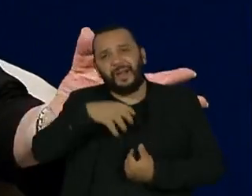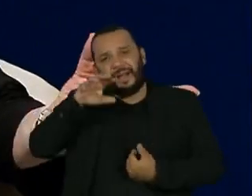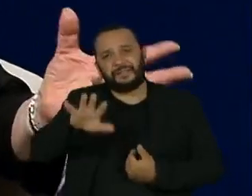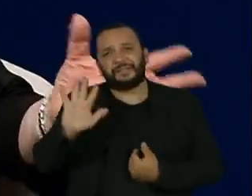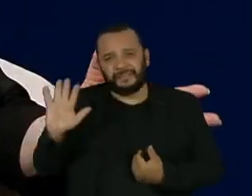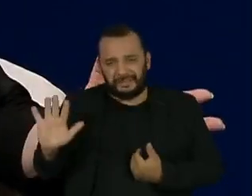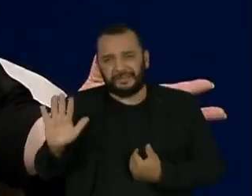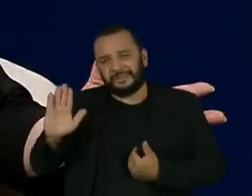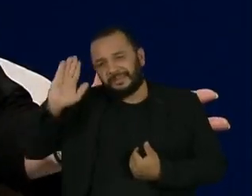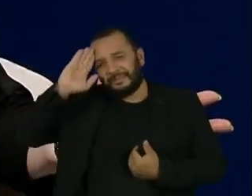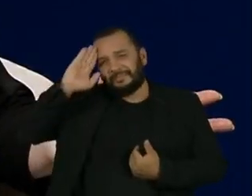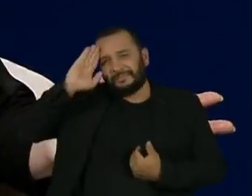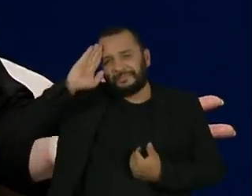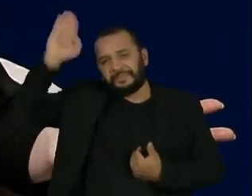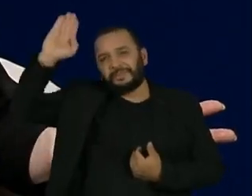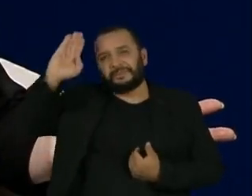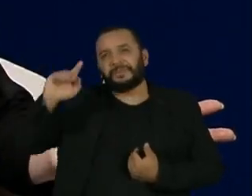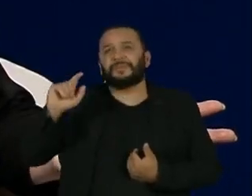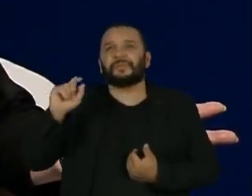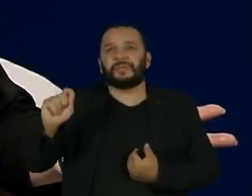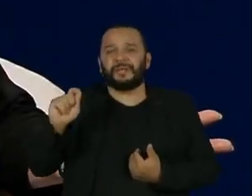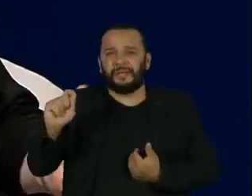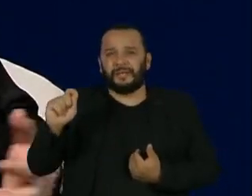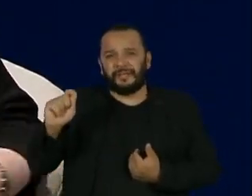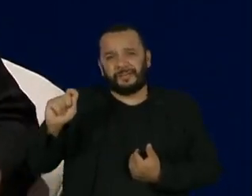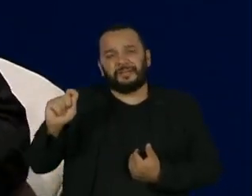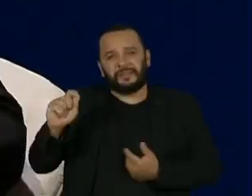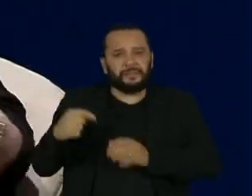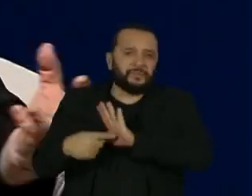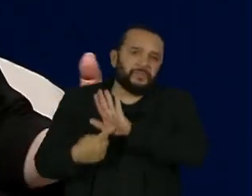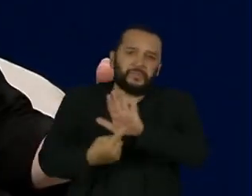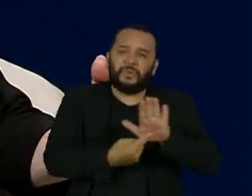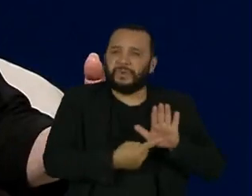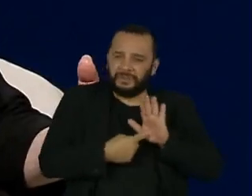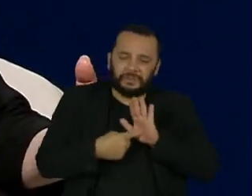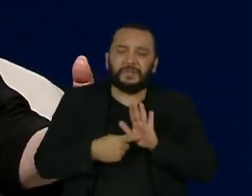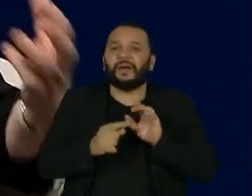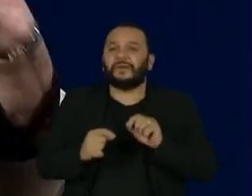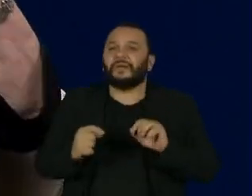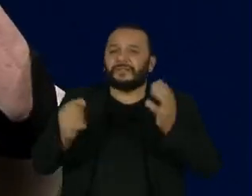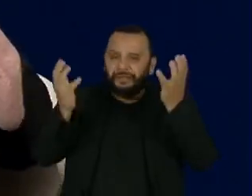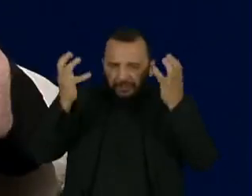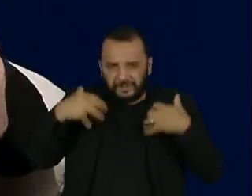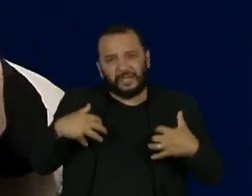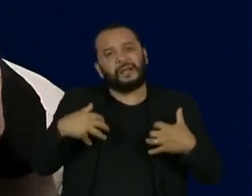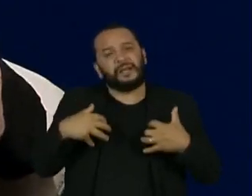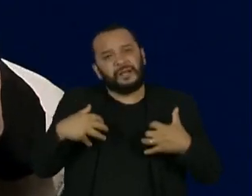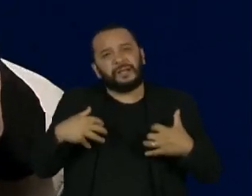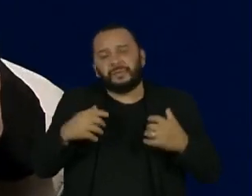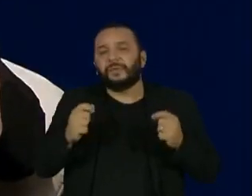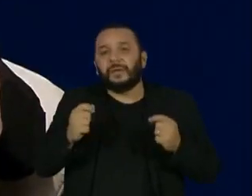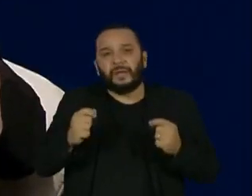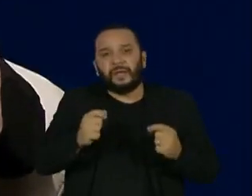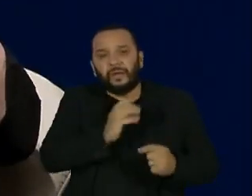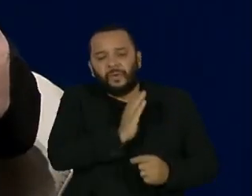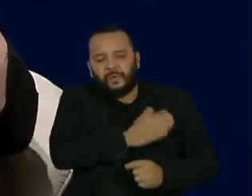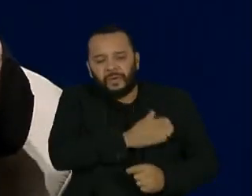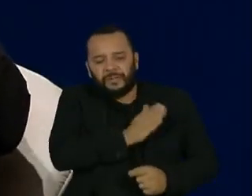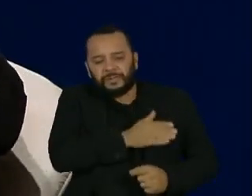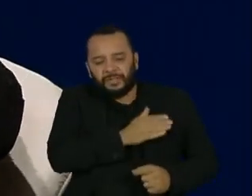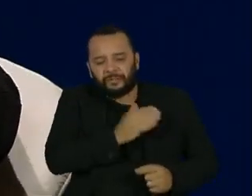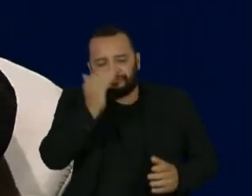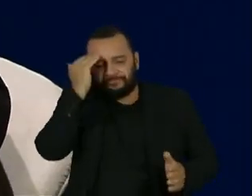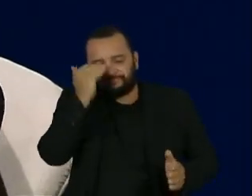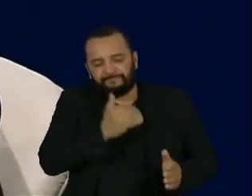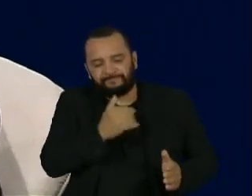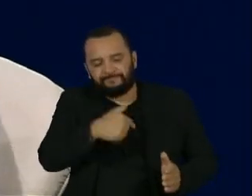E, principalmente, é levar muito a sério o que o teu coração quer. E tem